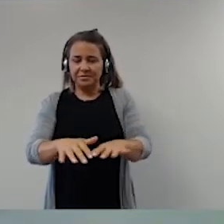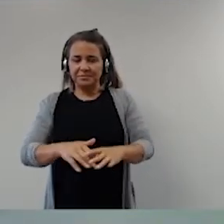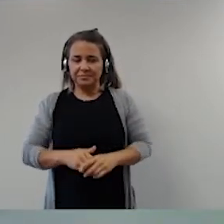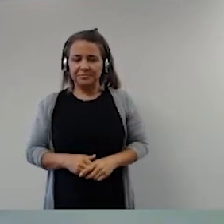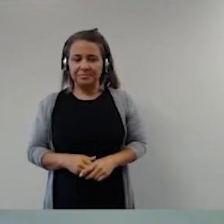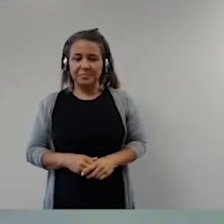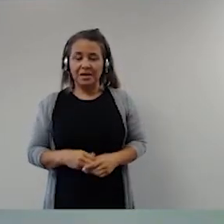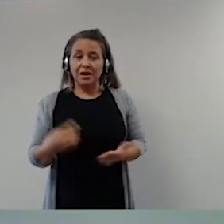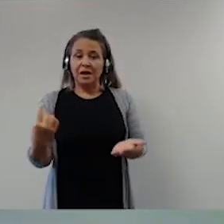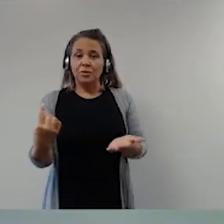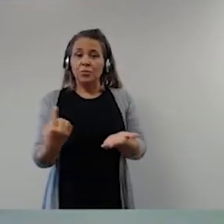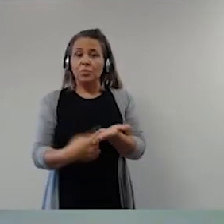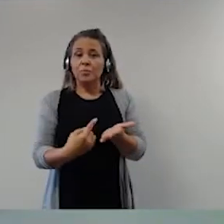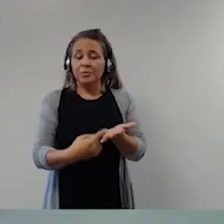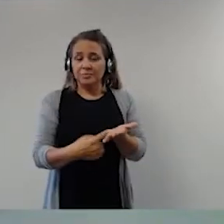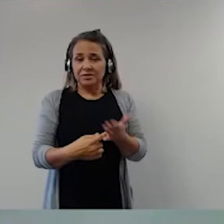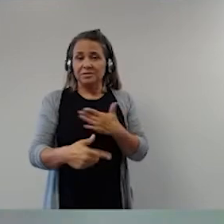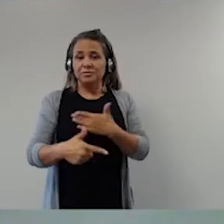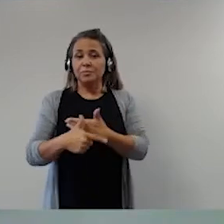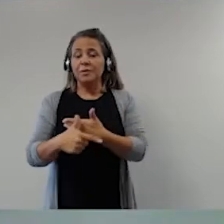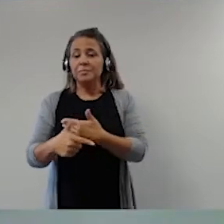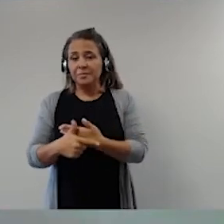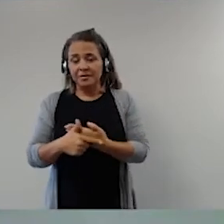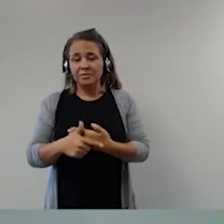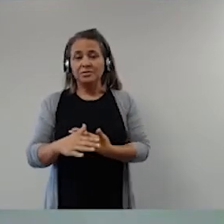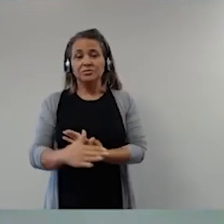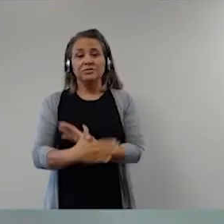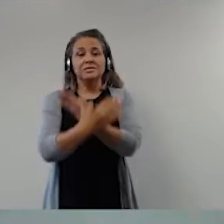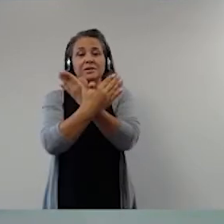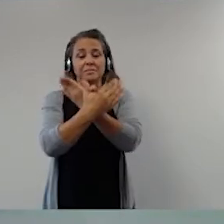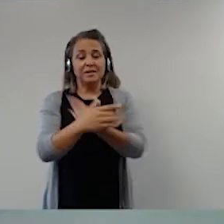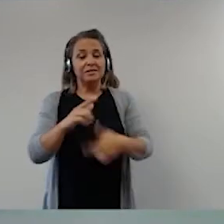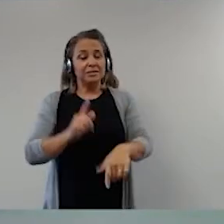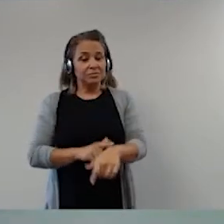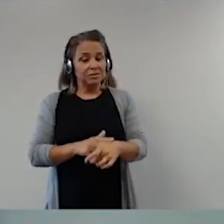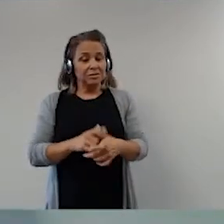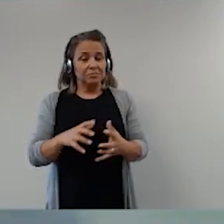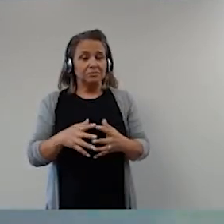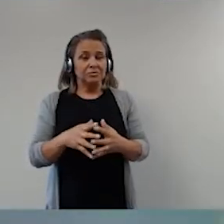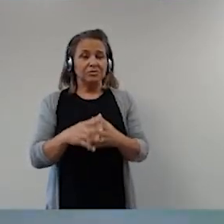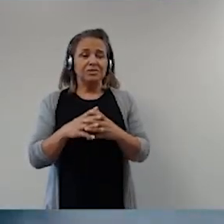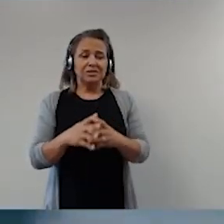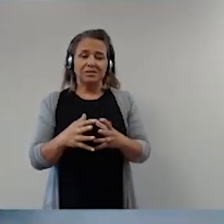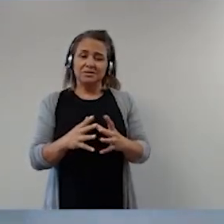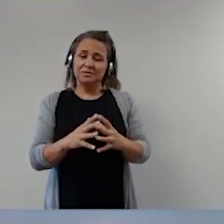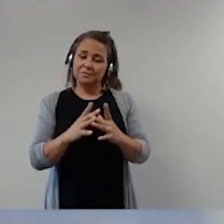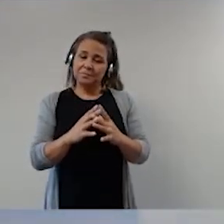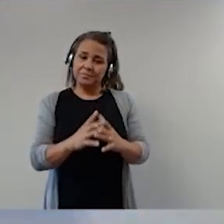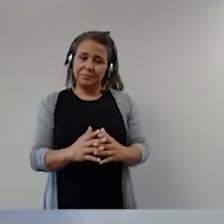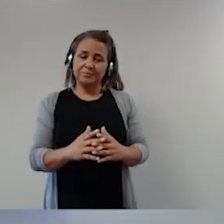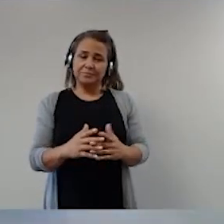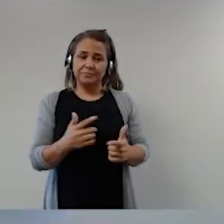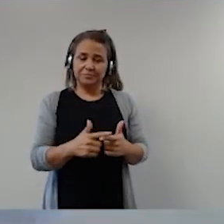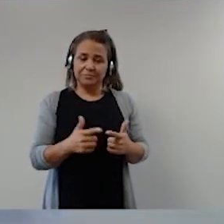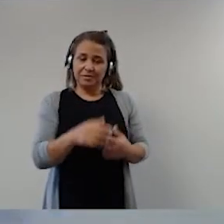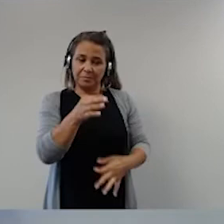E o papel das Forças Armadas em momentos de crise. Você pode ter crise econômica, social, crise política,